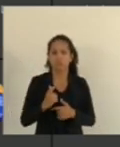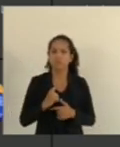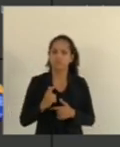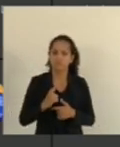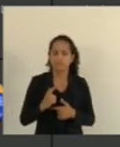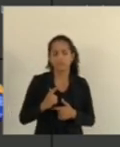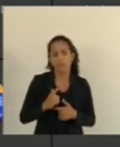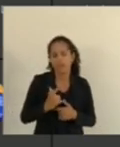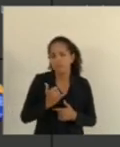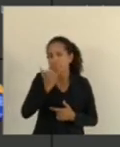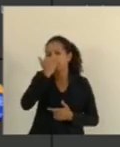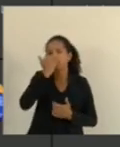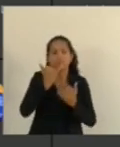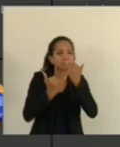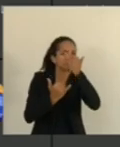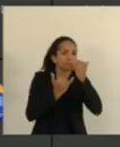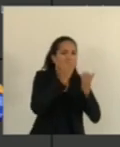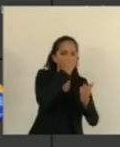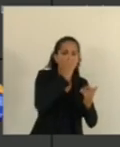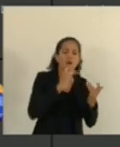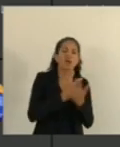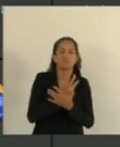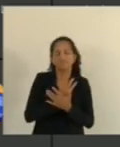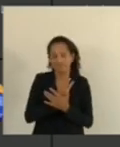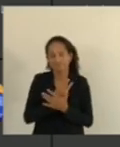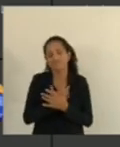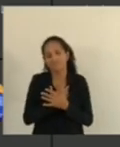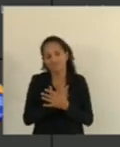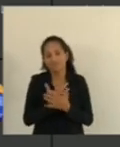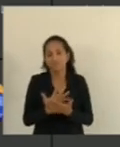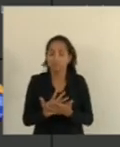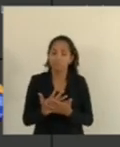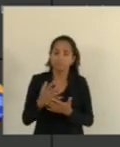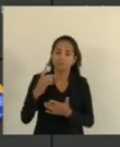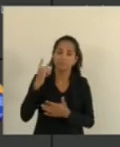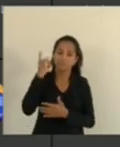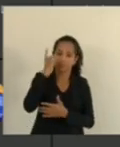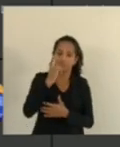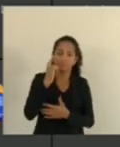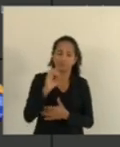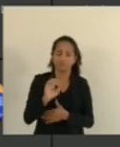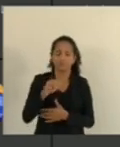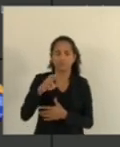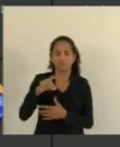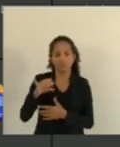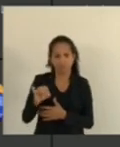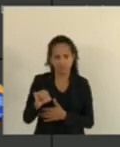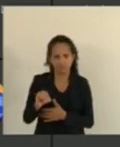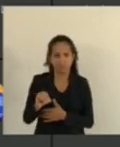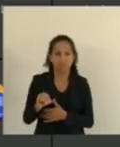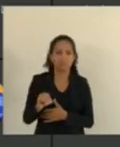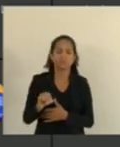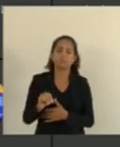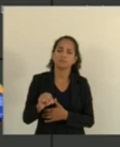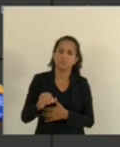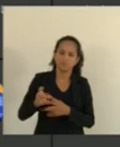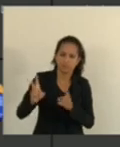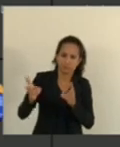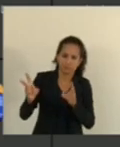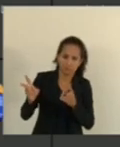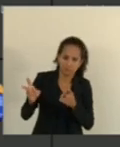Calamidades E o deputado Doutor Emílio Maméri Acerta Quando vem